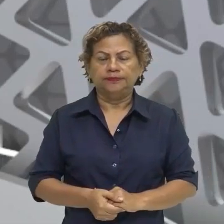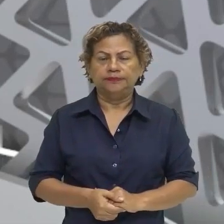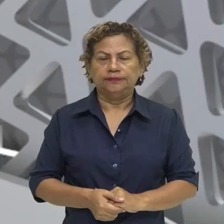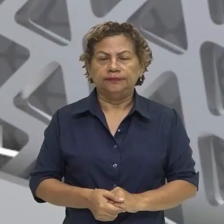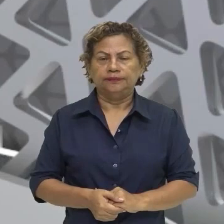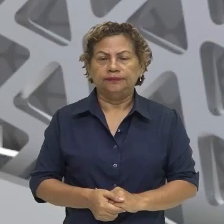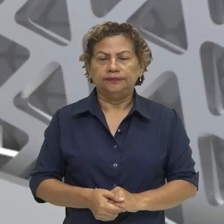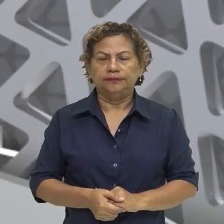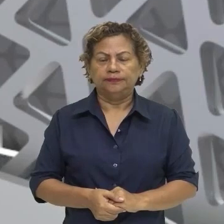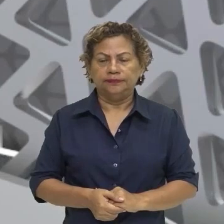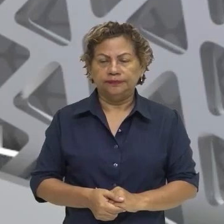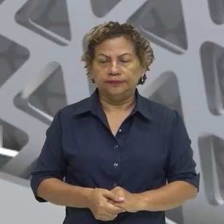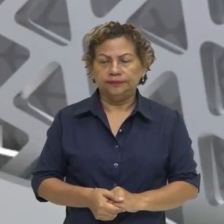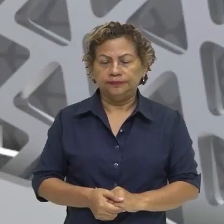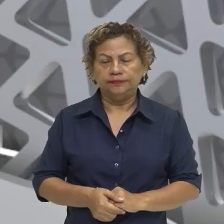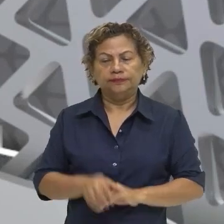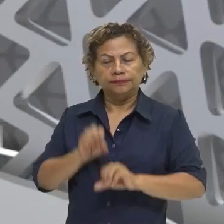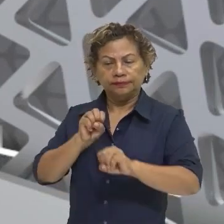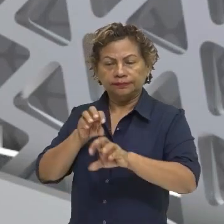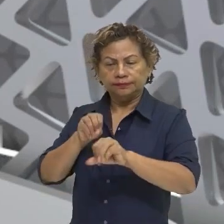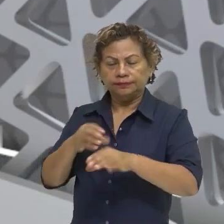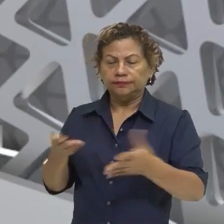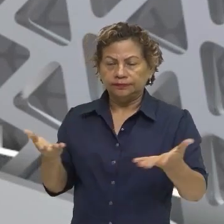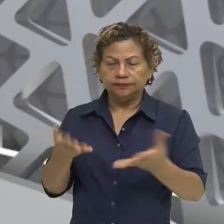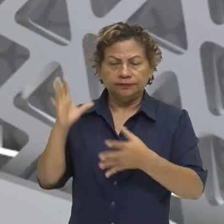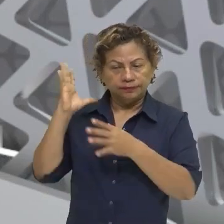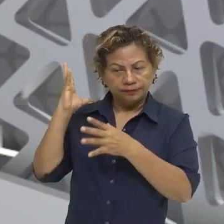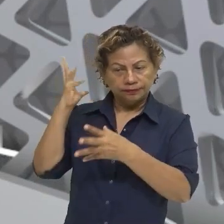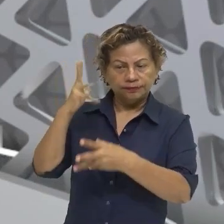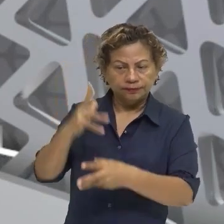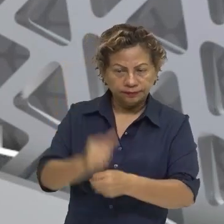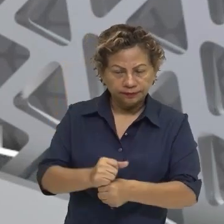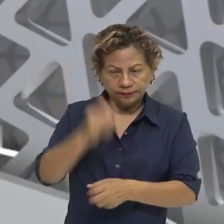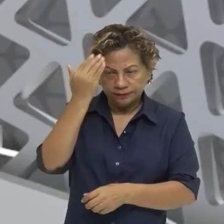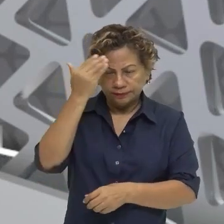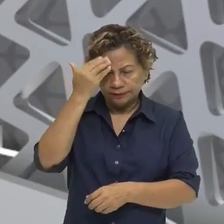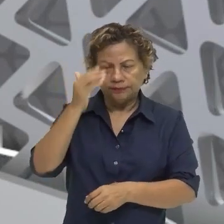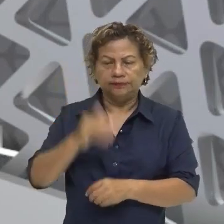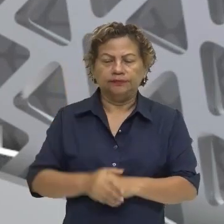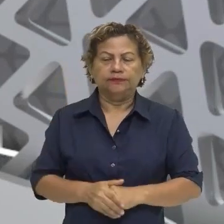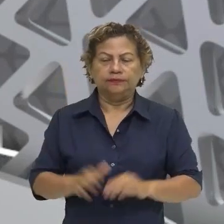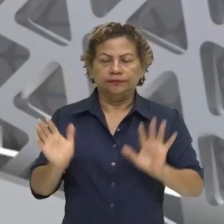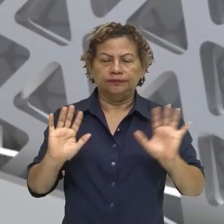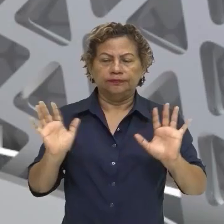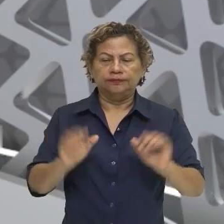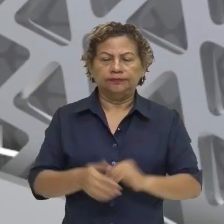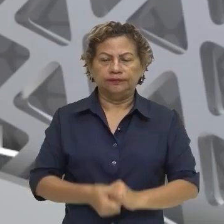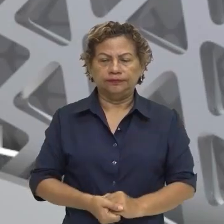Então, essa foi a nossa aula. Espero que vocês tenham entendido e até o próximo momento.